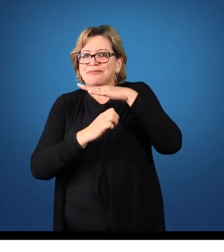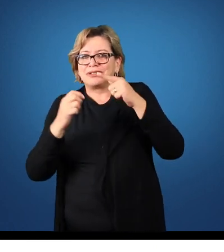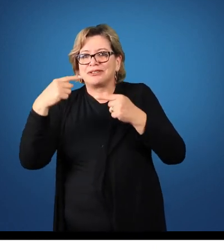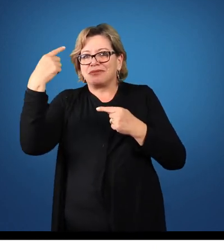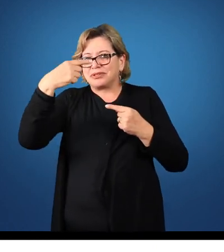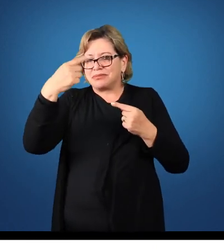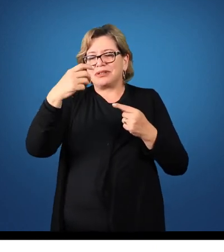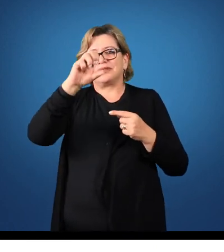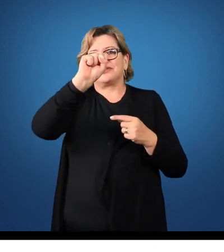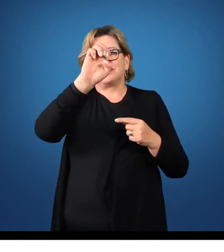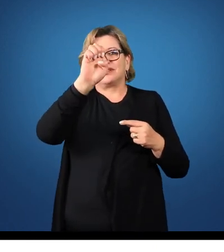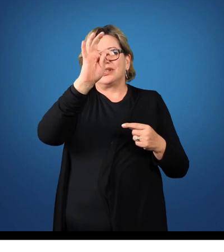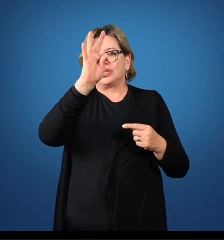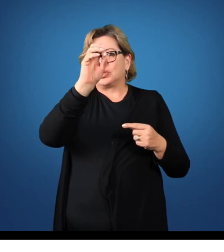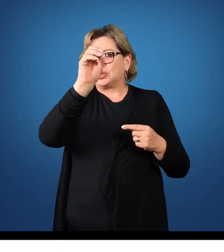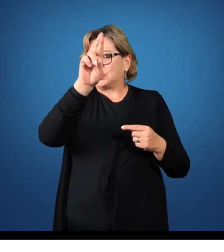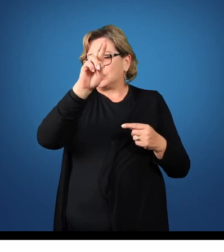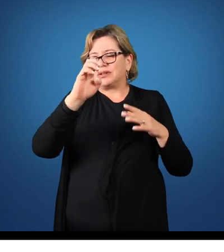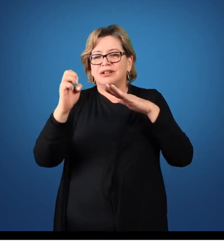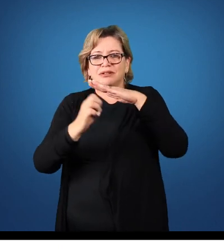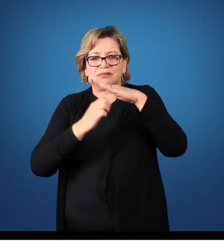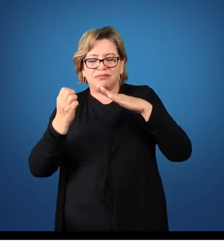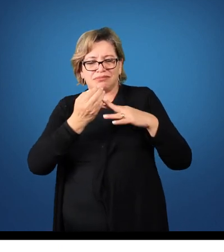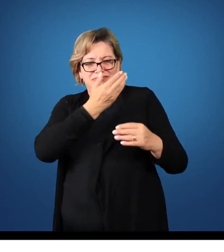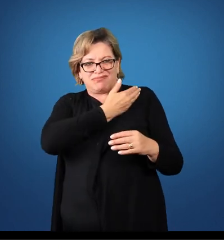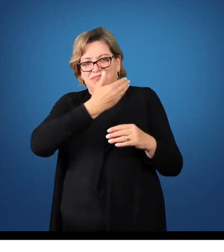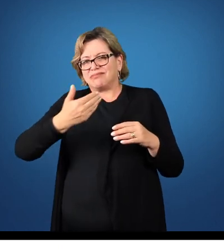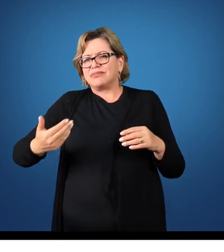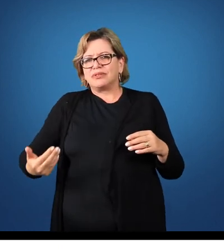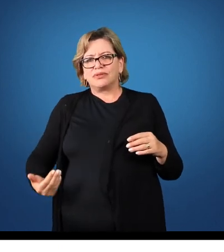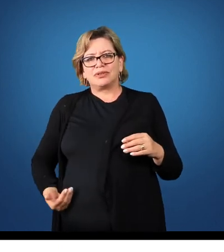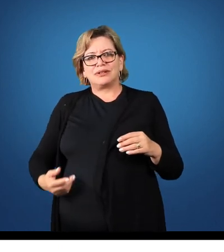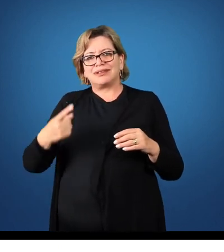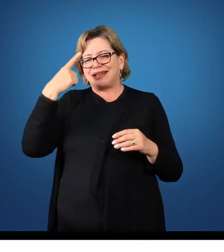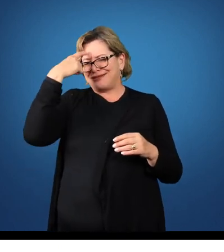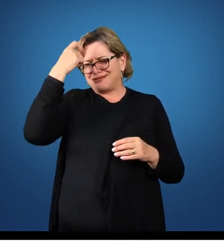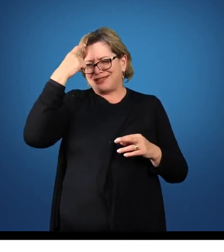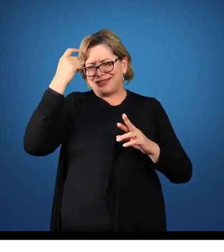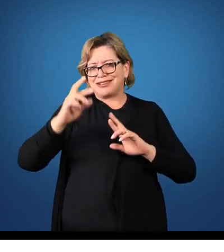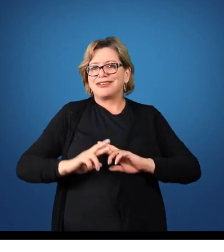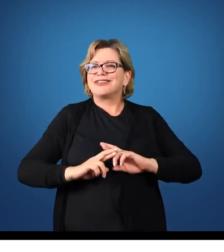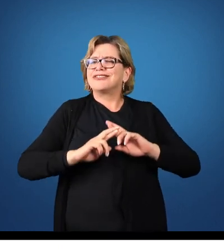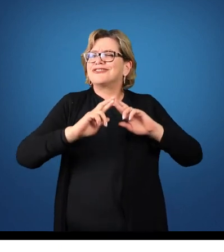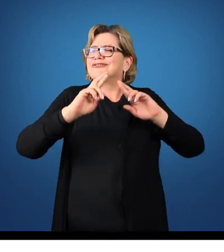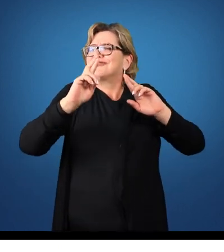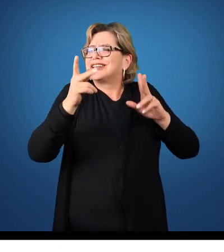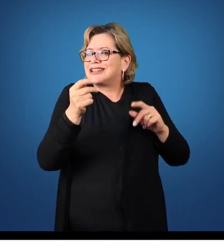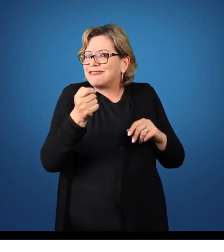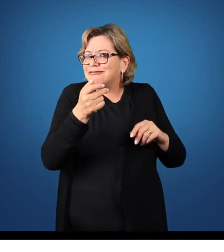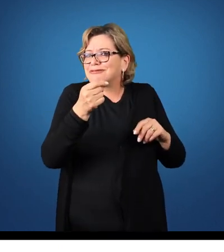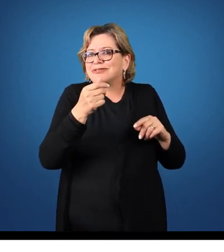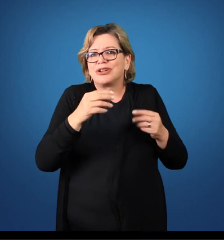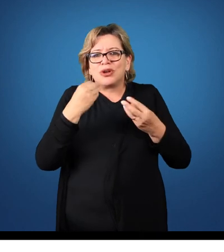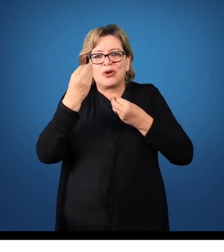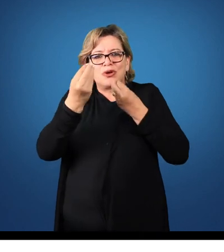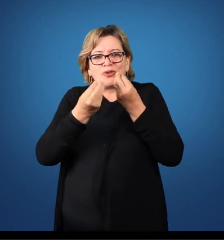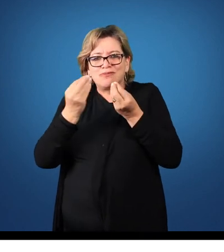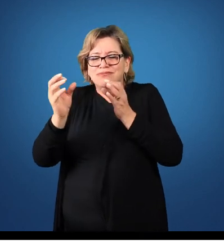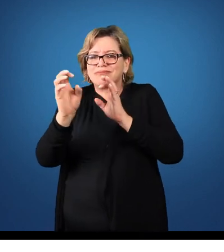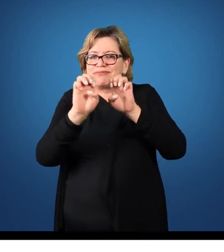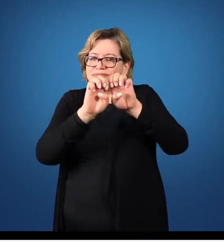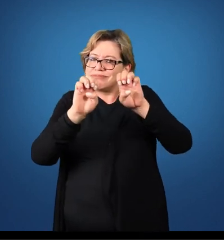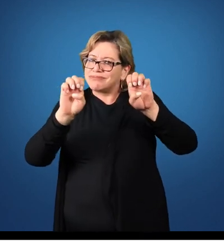estatais, governo, administração pública, as ideias são um pouquinho diferentes na forma de